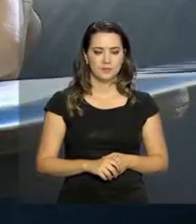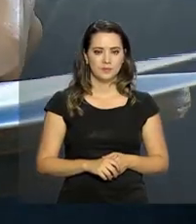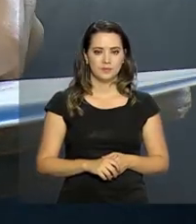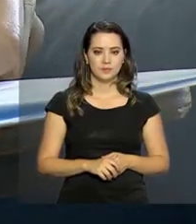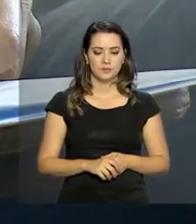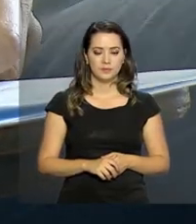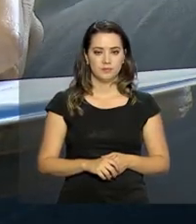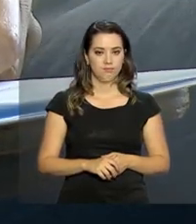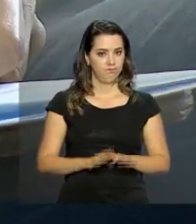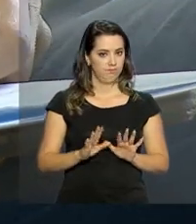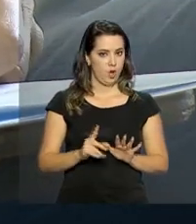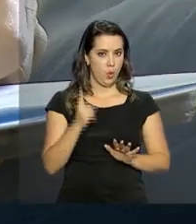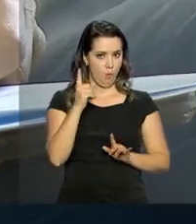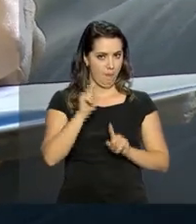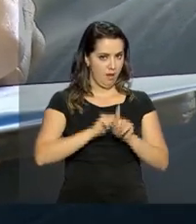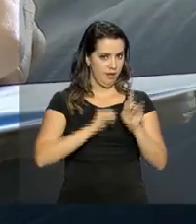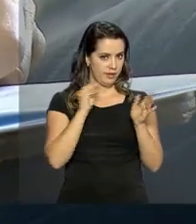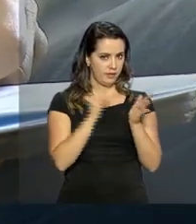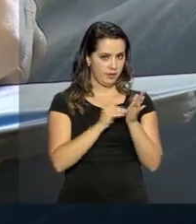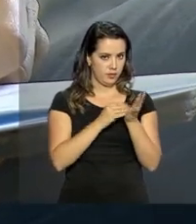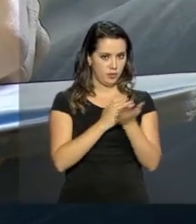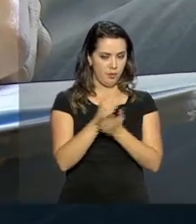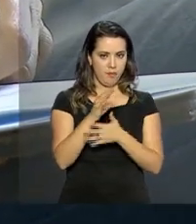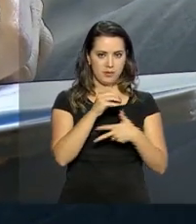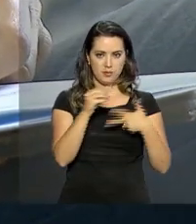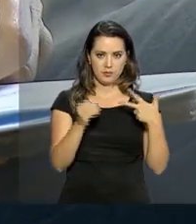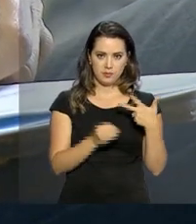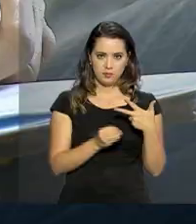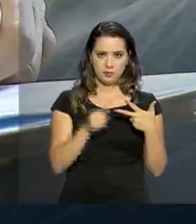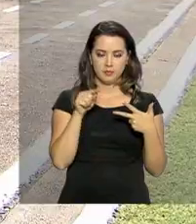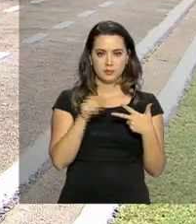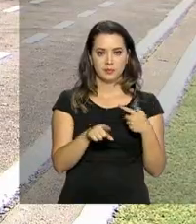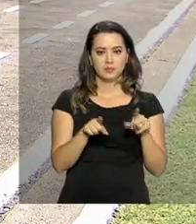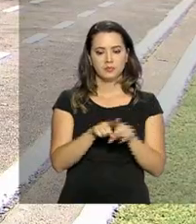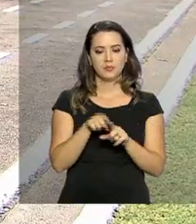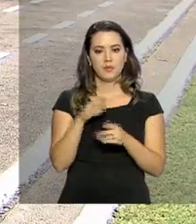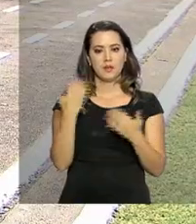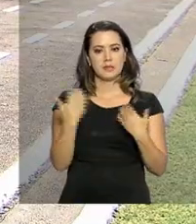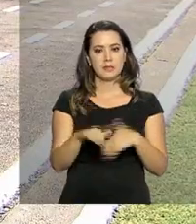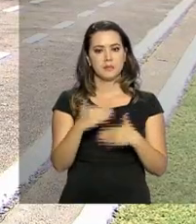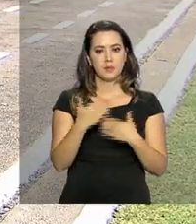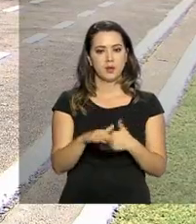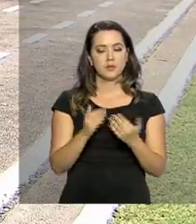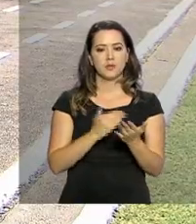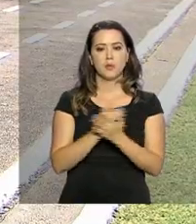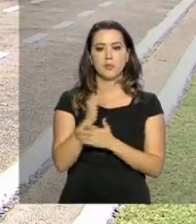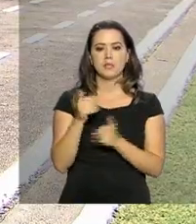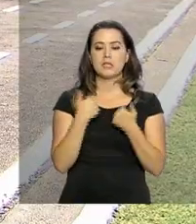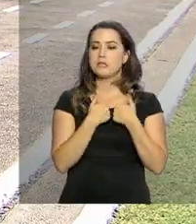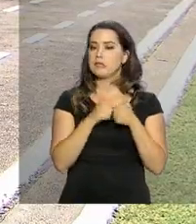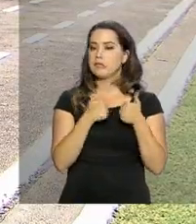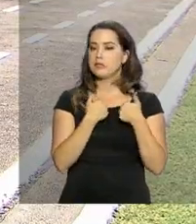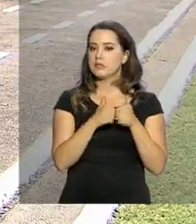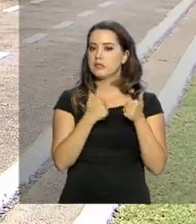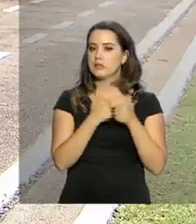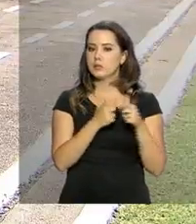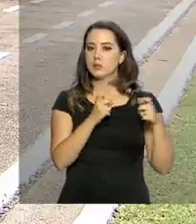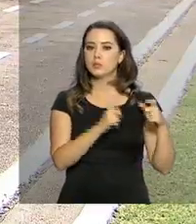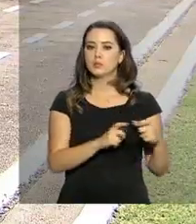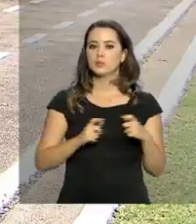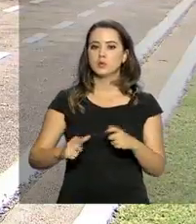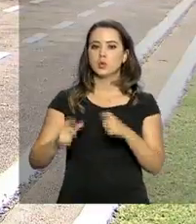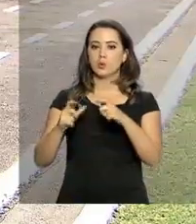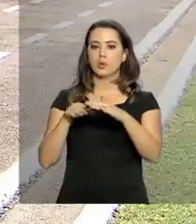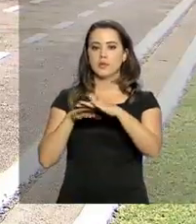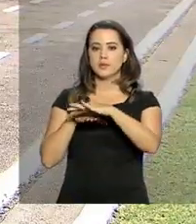Há pouco mais de um mês do início do Exame Nacional do Ensino Médio, as provas começaram a ser enviadas para pontos de